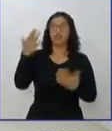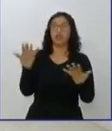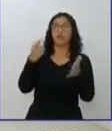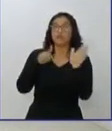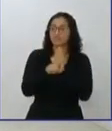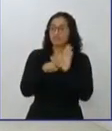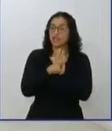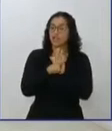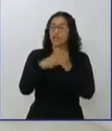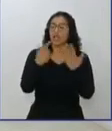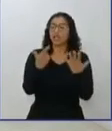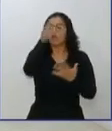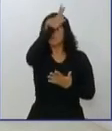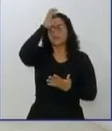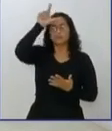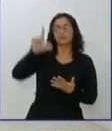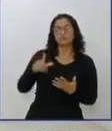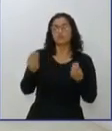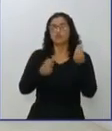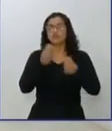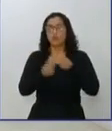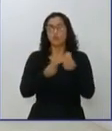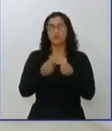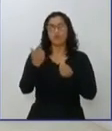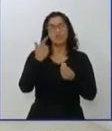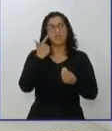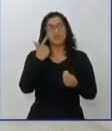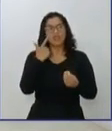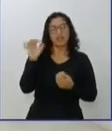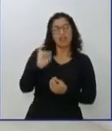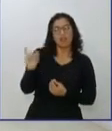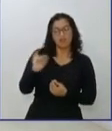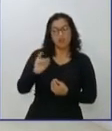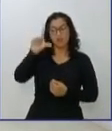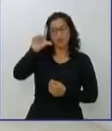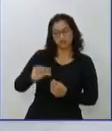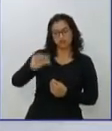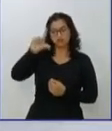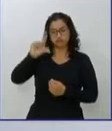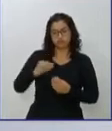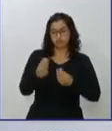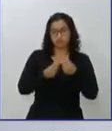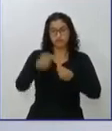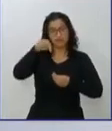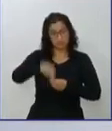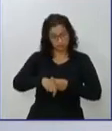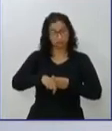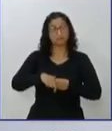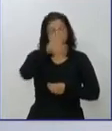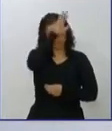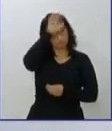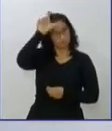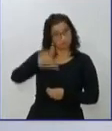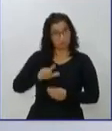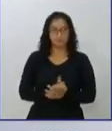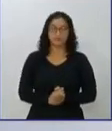nesse ranking? E como o senhor pretende trabalhar essa questão de impostos aqui no nosso estado? Tá, tá. Nós queremos, de verdade, trazer